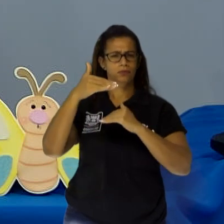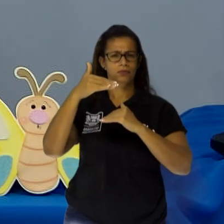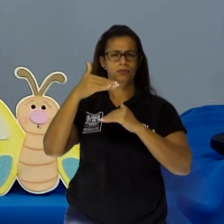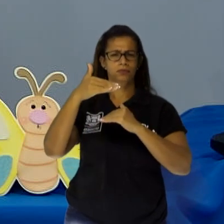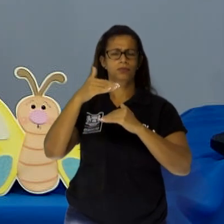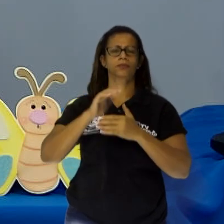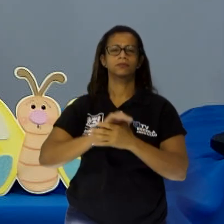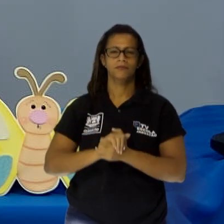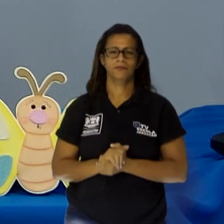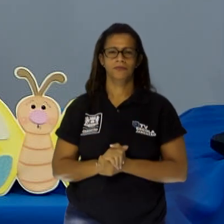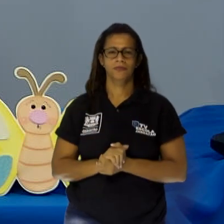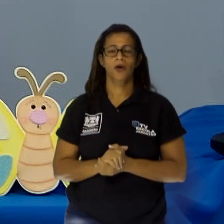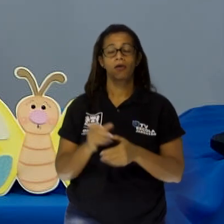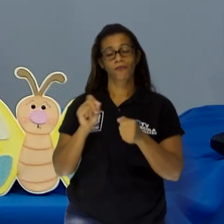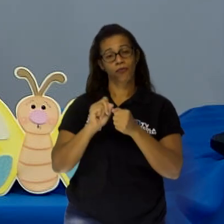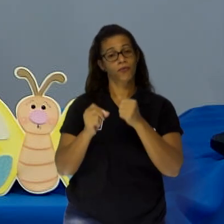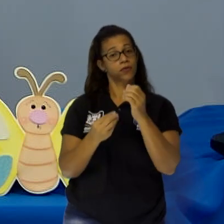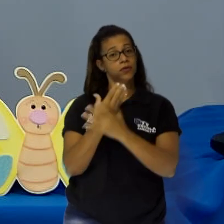dois, tá?